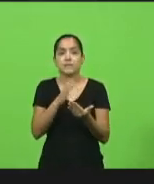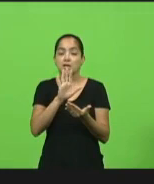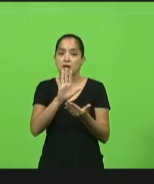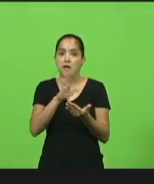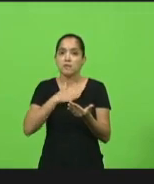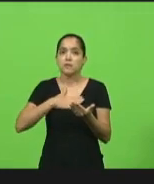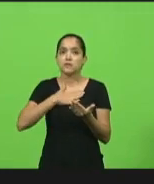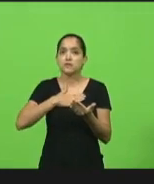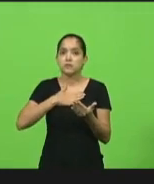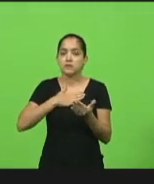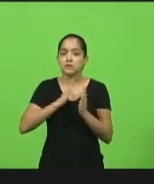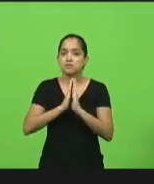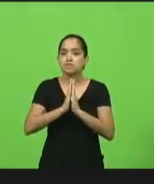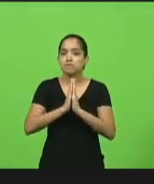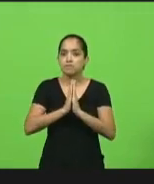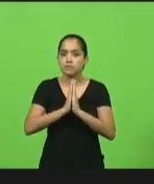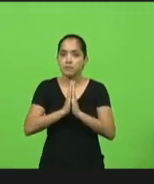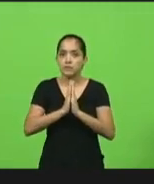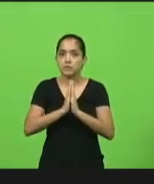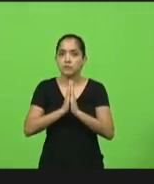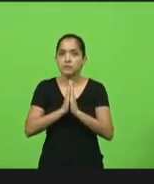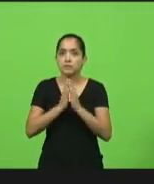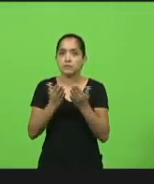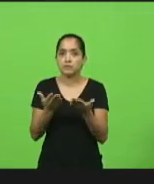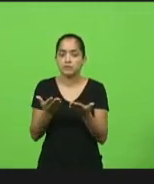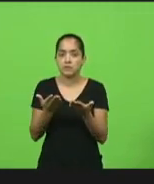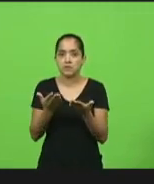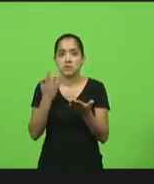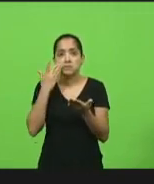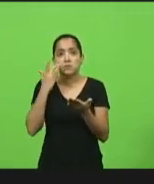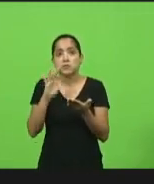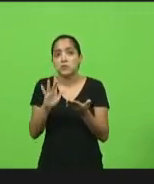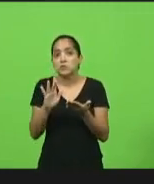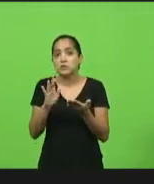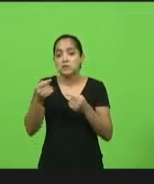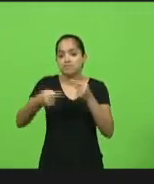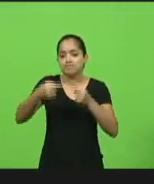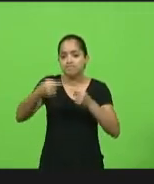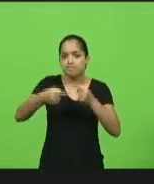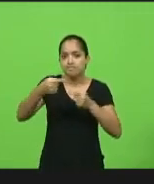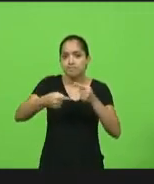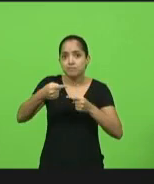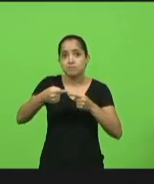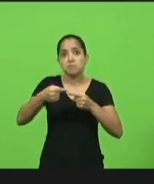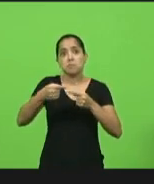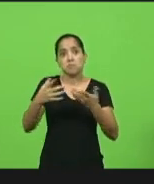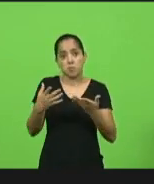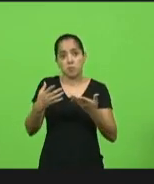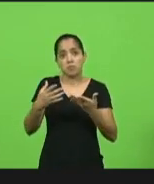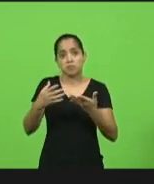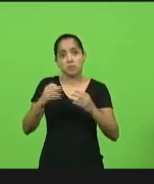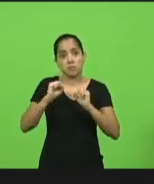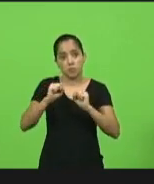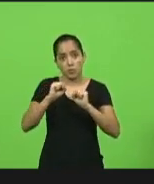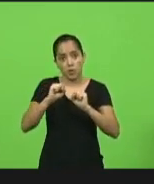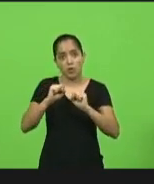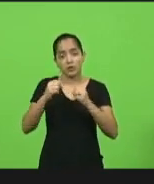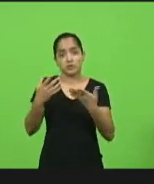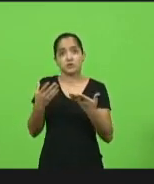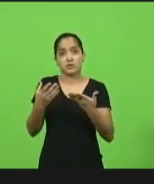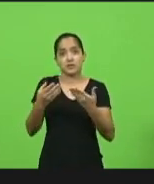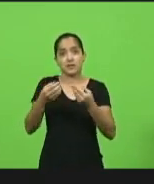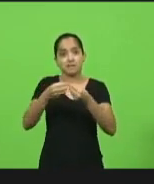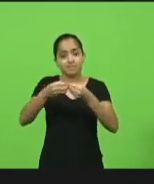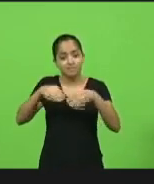fazer um apelo, e não sei se isso, politicamente, pode até me prejudicar falando isso, mas já deu pra